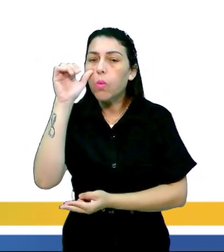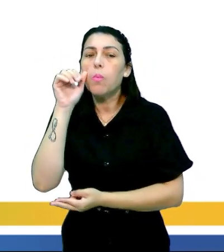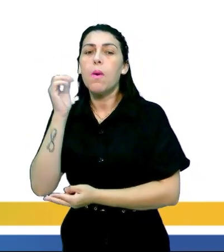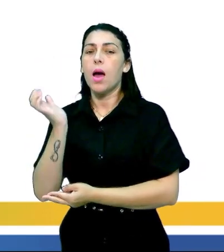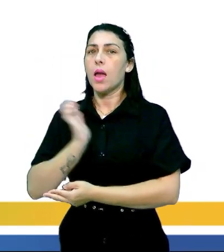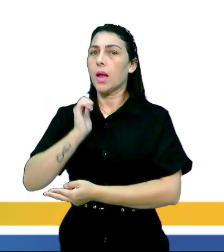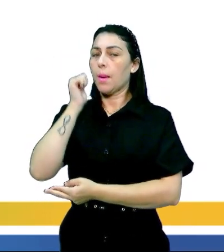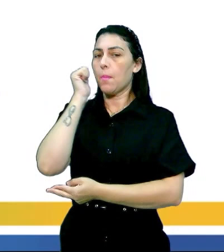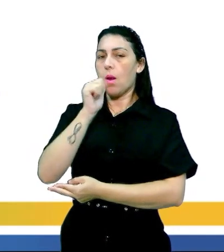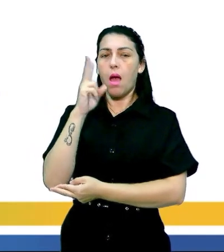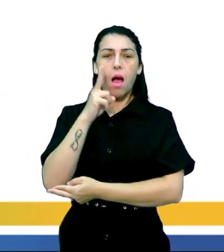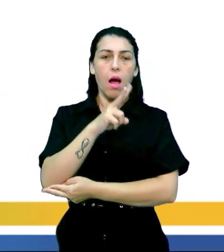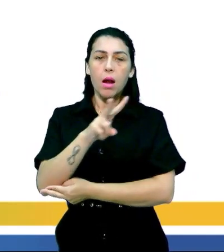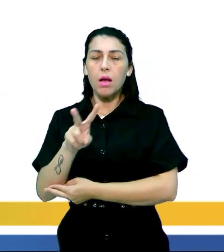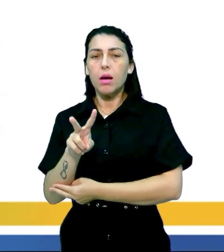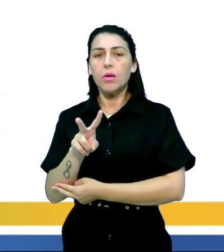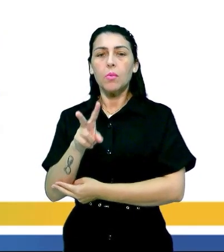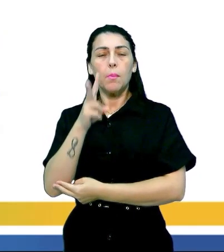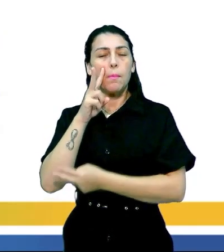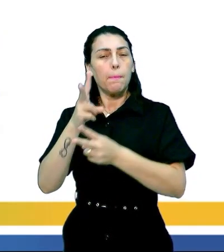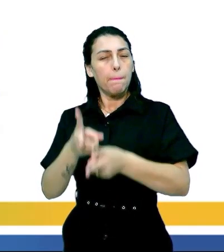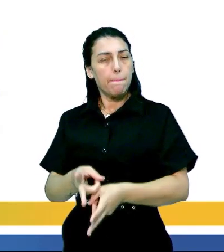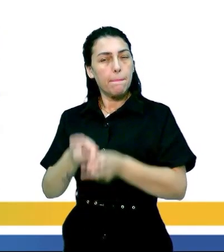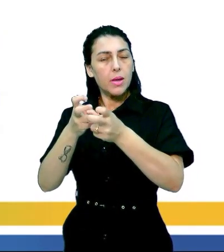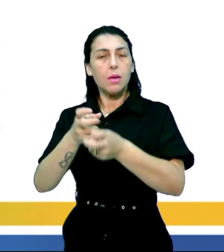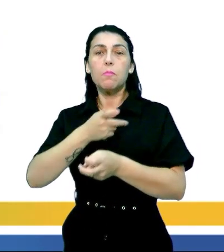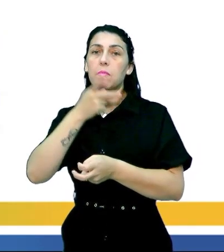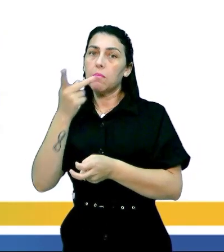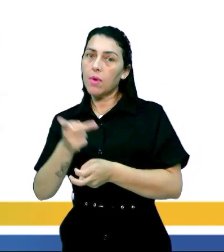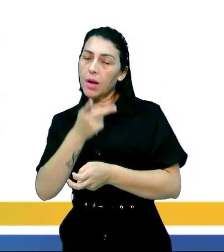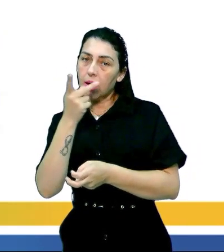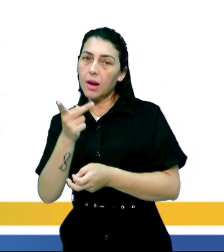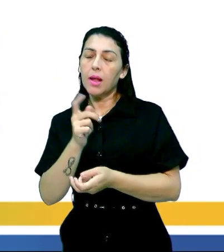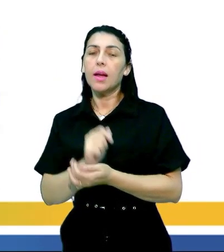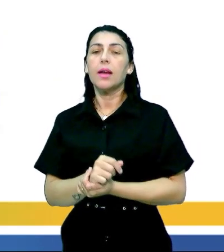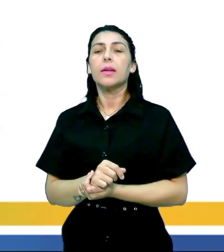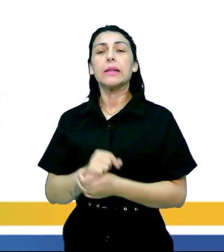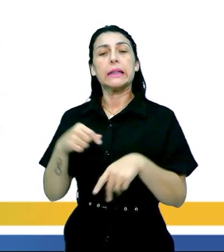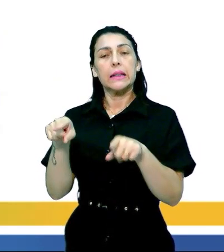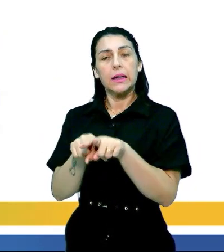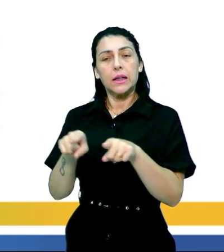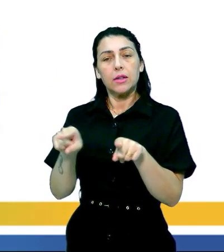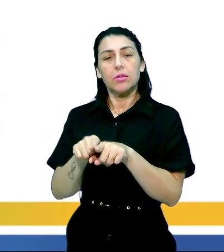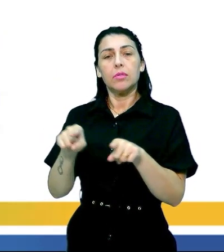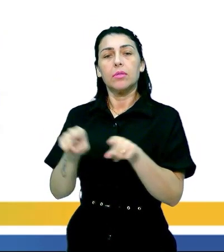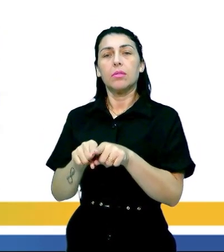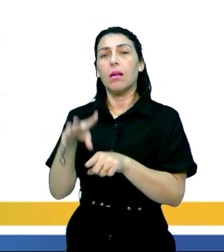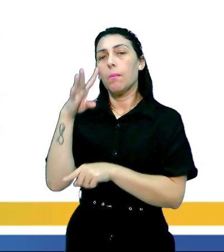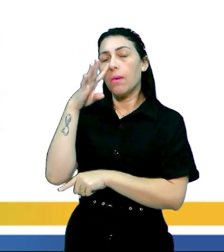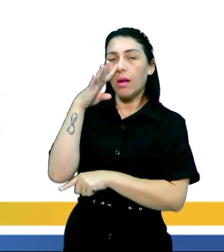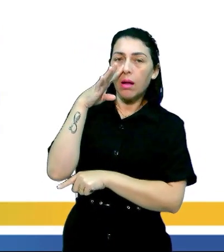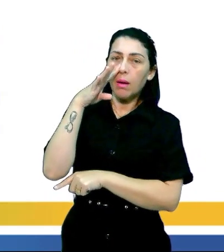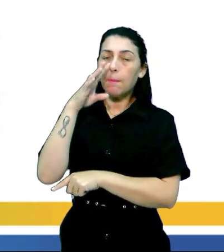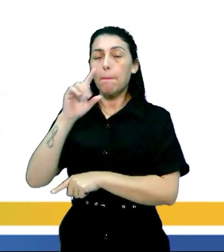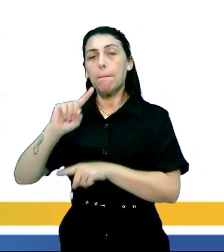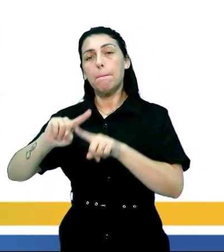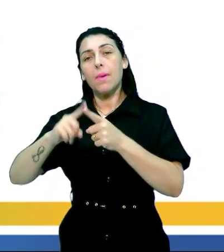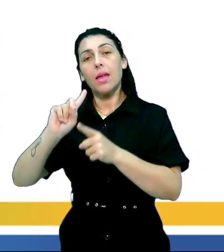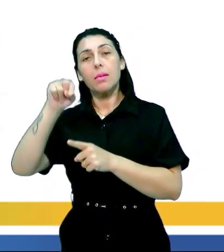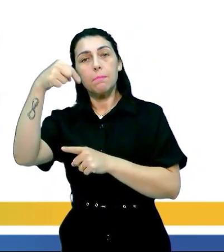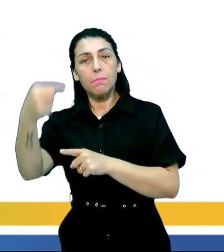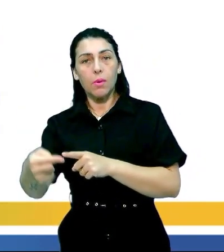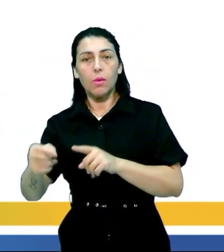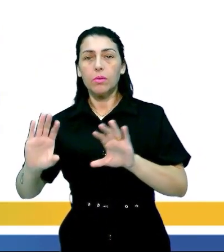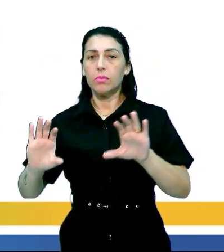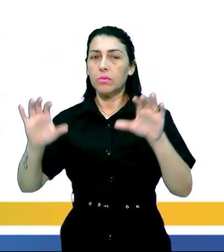apreço de uma rica mulher não observe que fala ali né que também tem essa apreciação mas isso é pós né